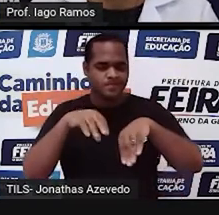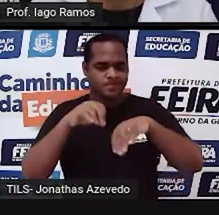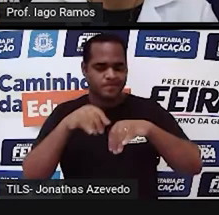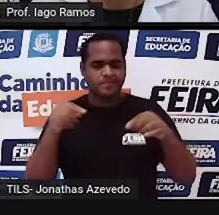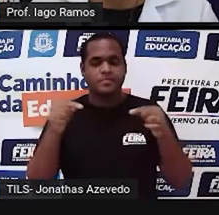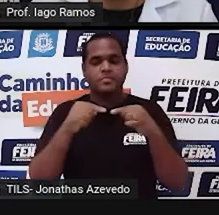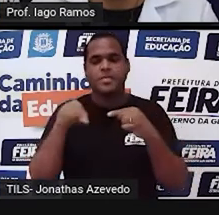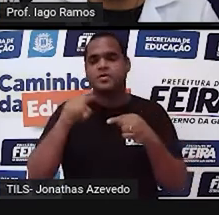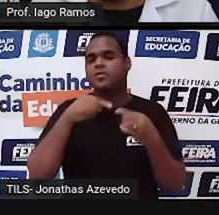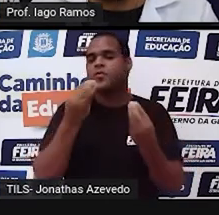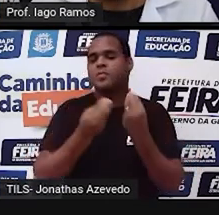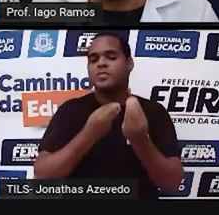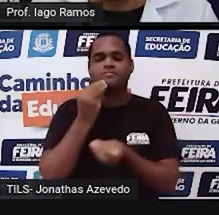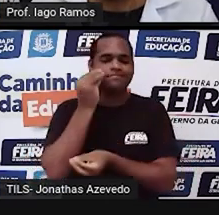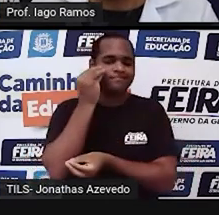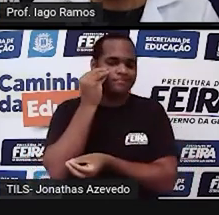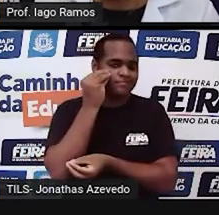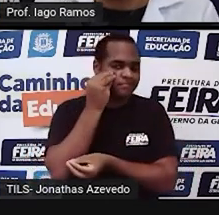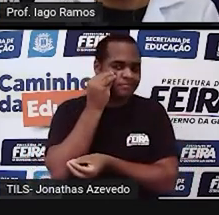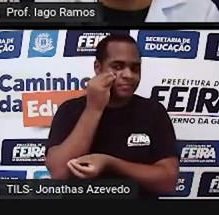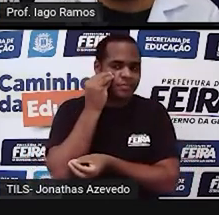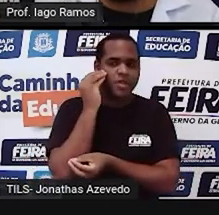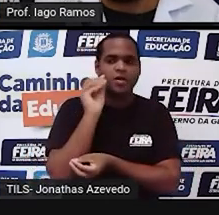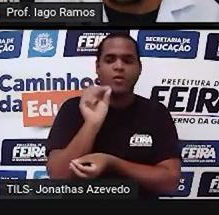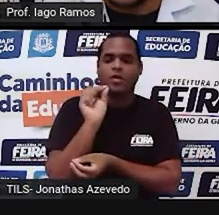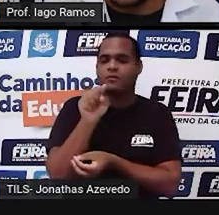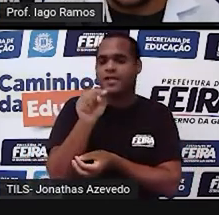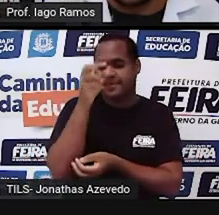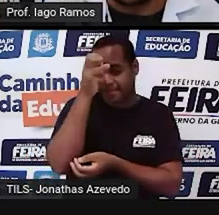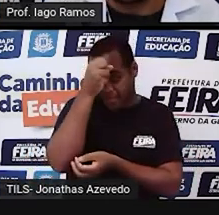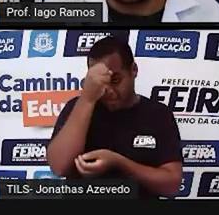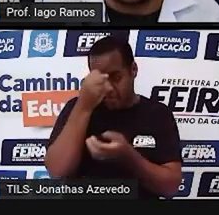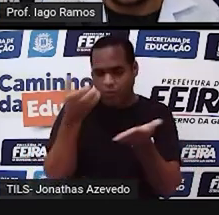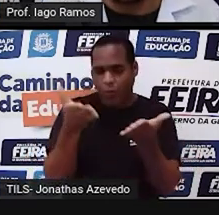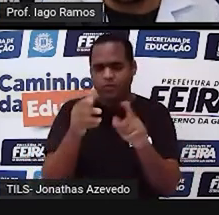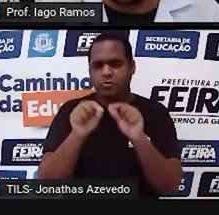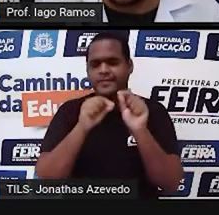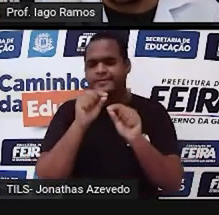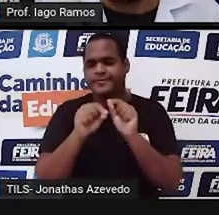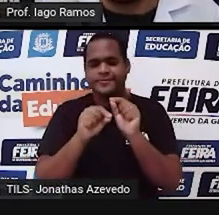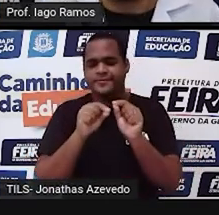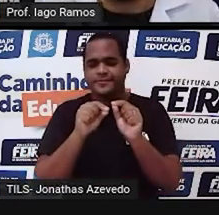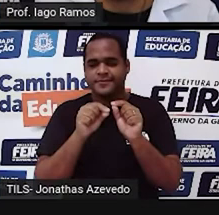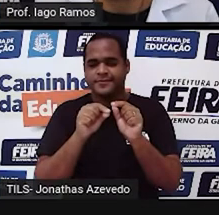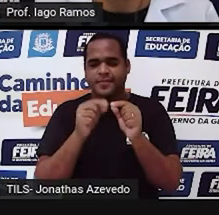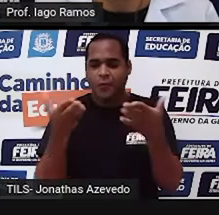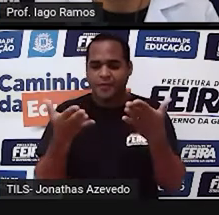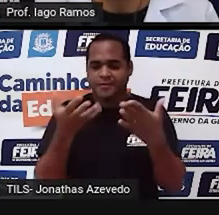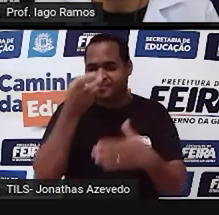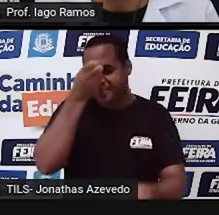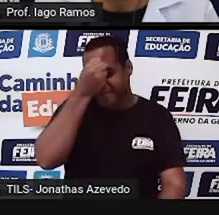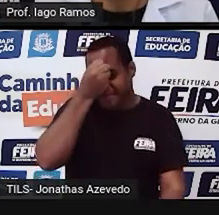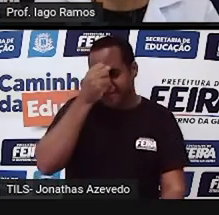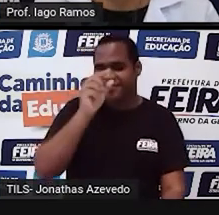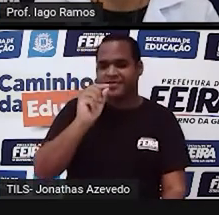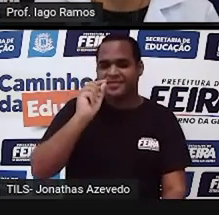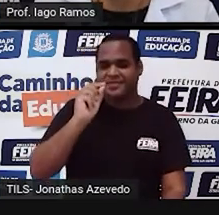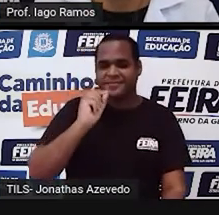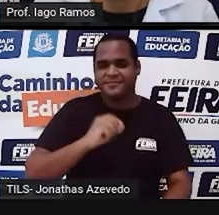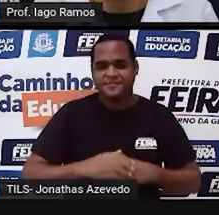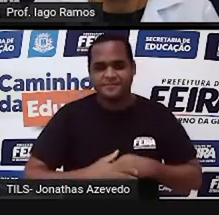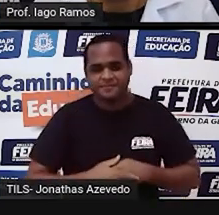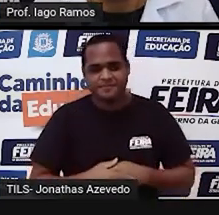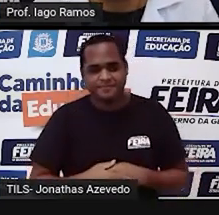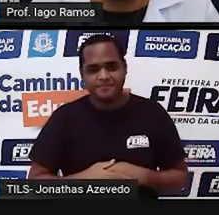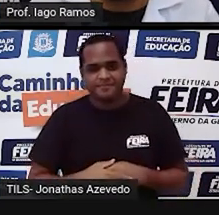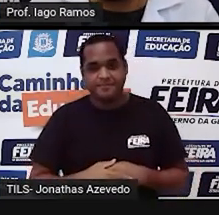momento da gente testar o que a gente aprendeu até aqui, certo? Até esse momento, tá? Então, como é que a gente vai